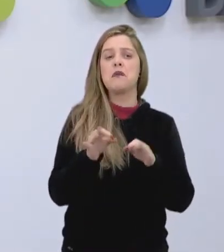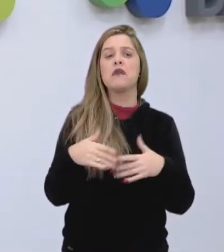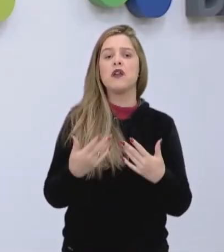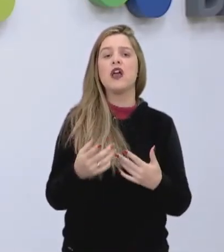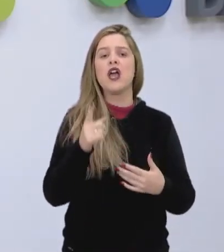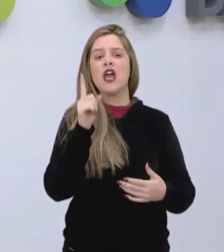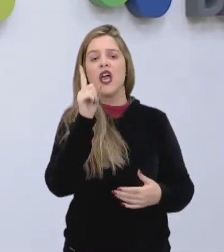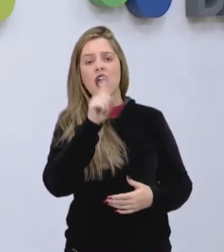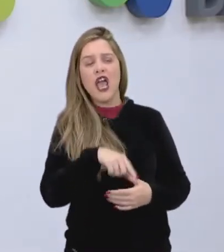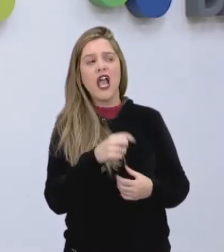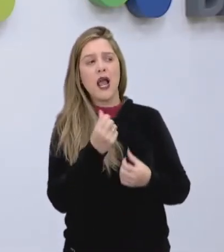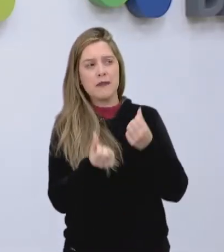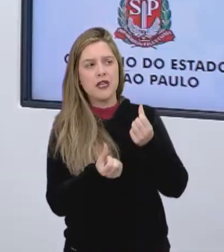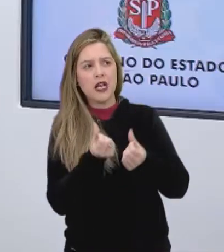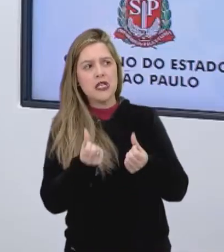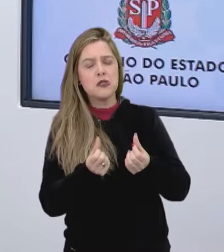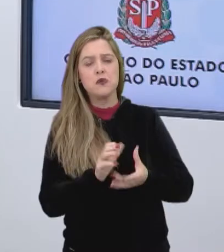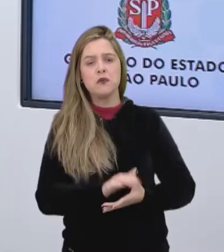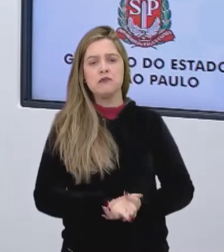que ainda é capitalismo?